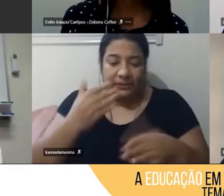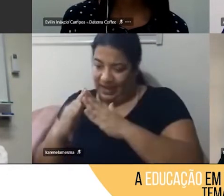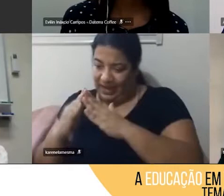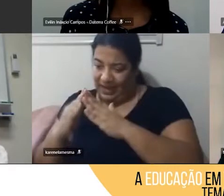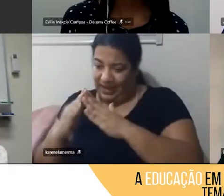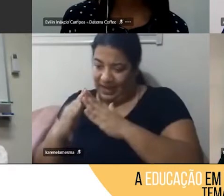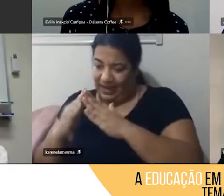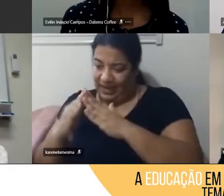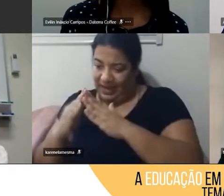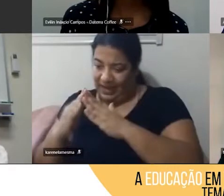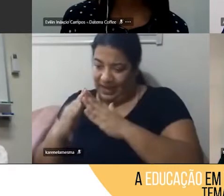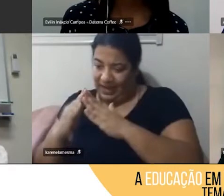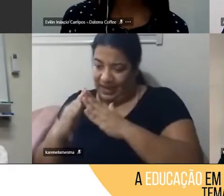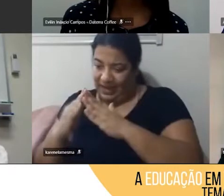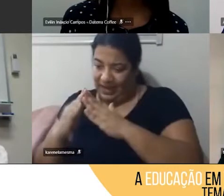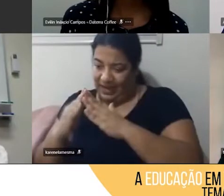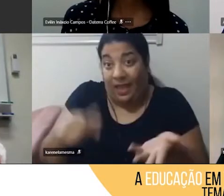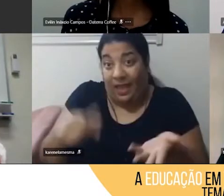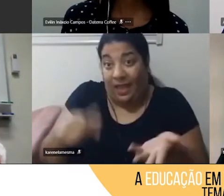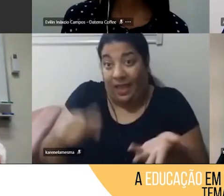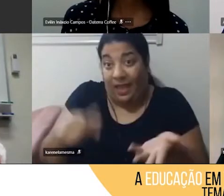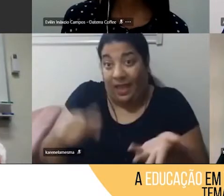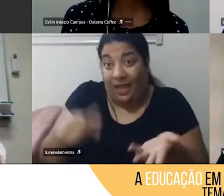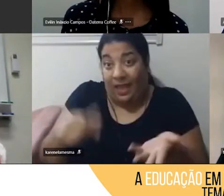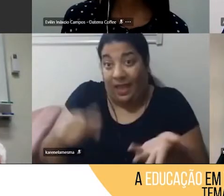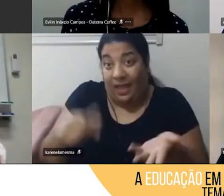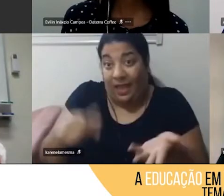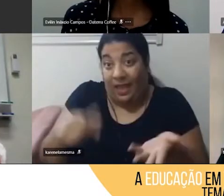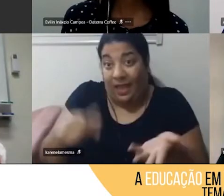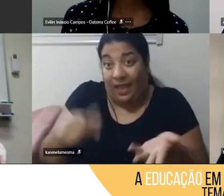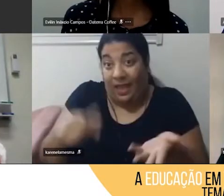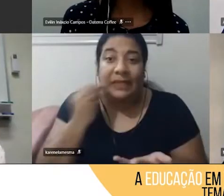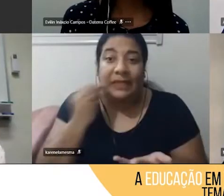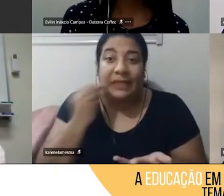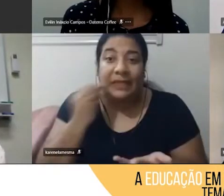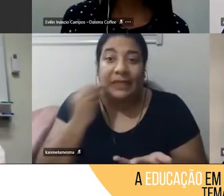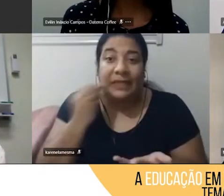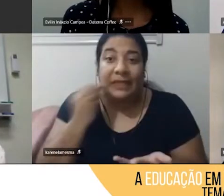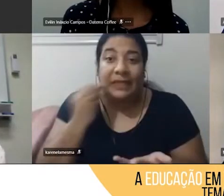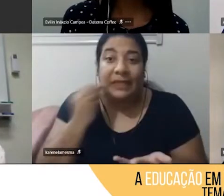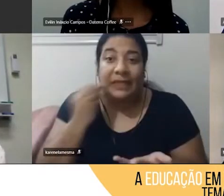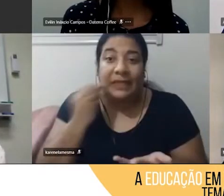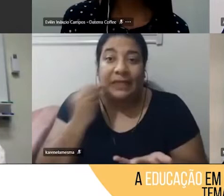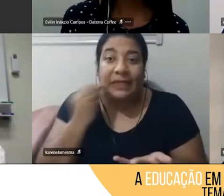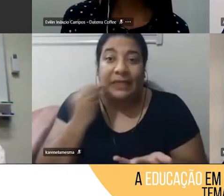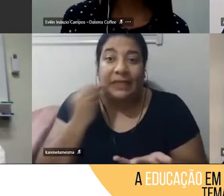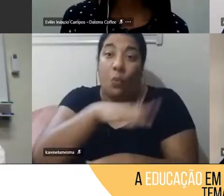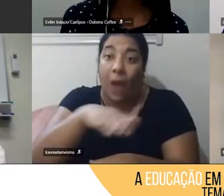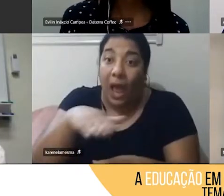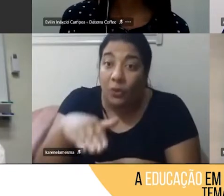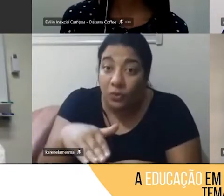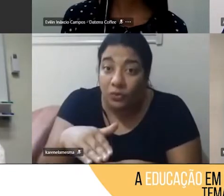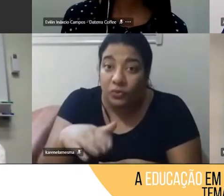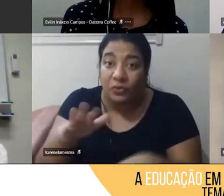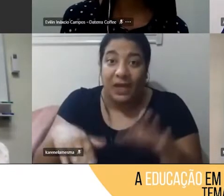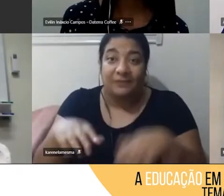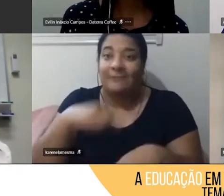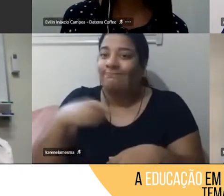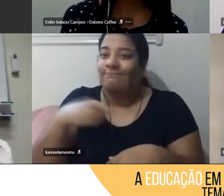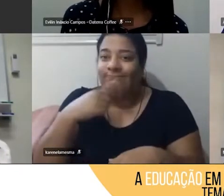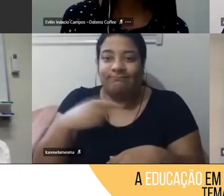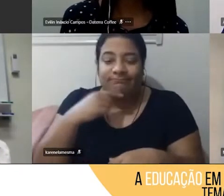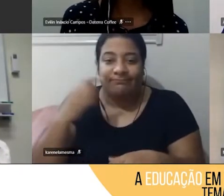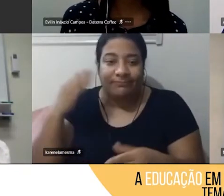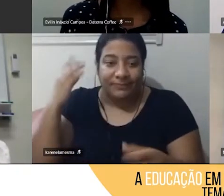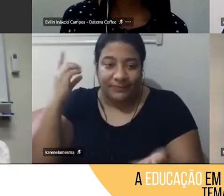é um novo normal, né, tentando chegar nos nossos alunos, muitas vezes a gente não consegue acessá-los e isso